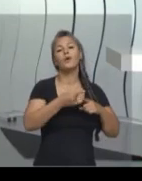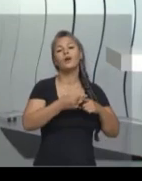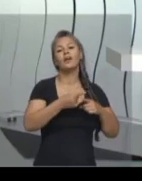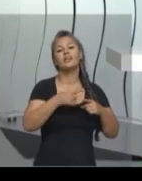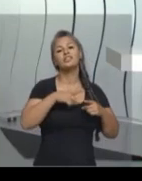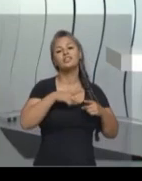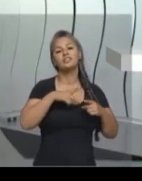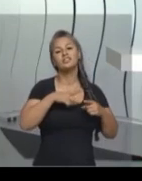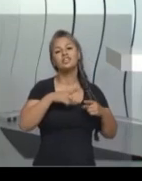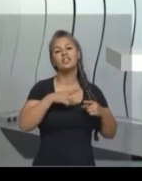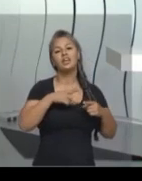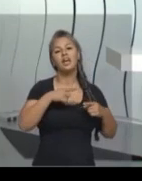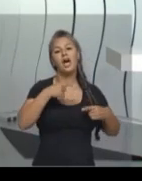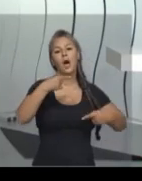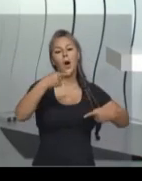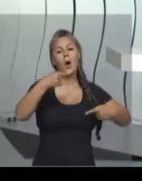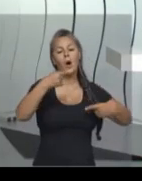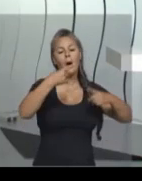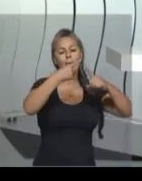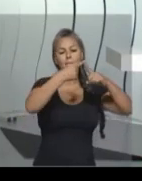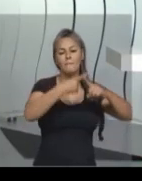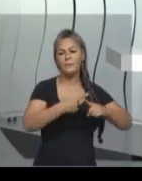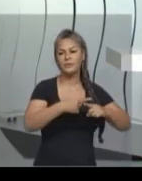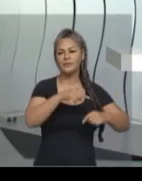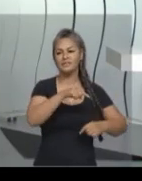ingleses.